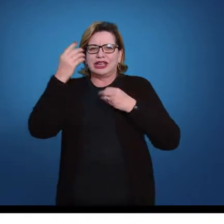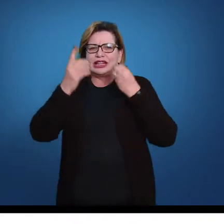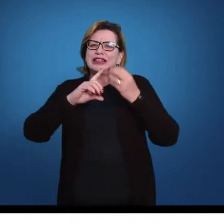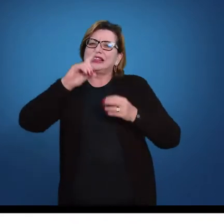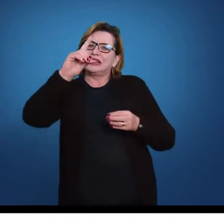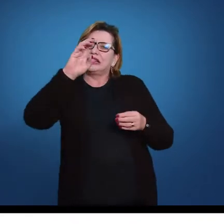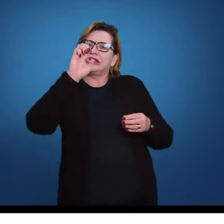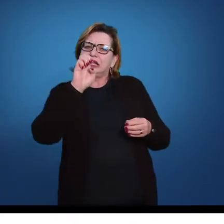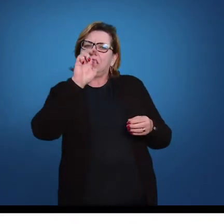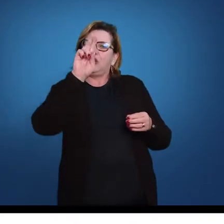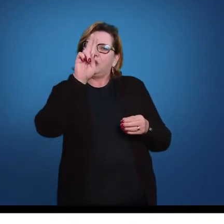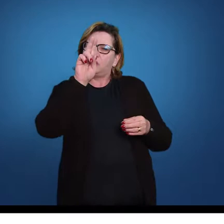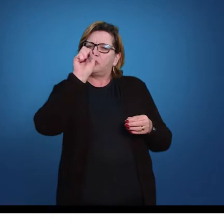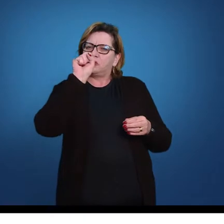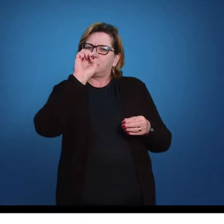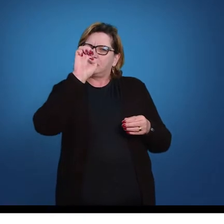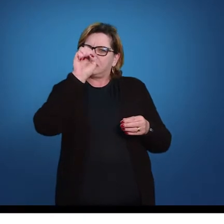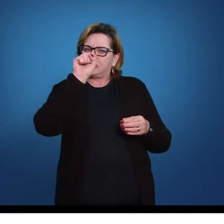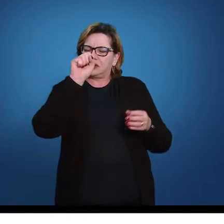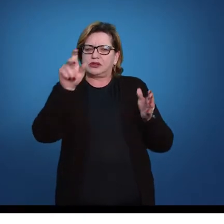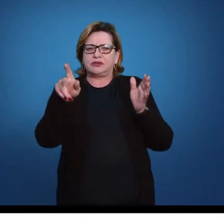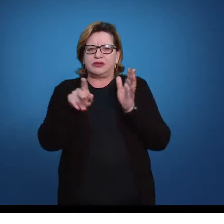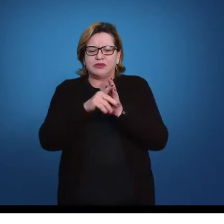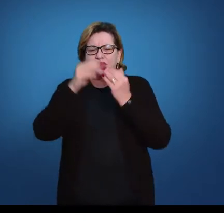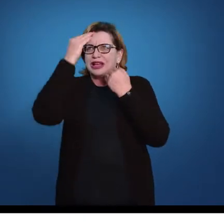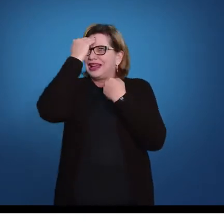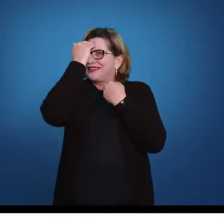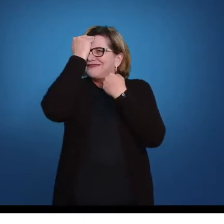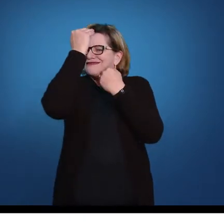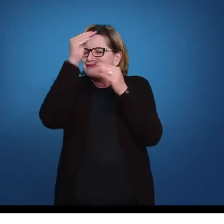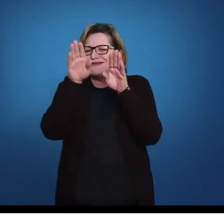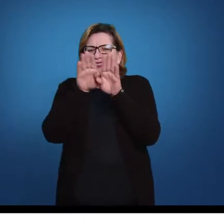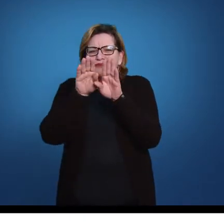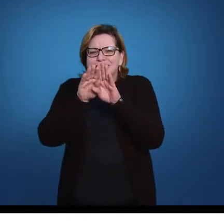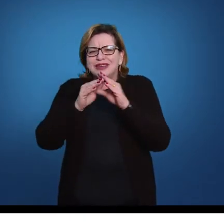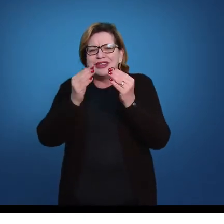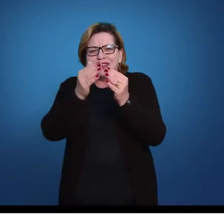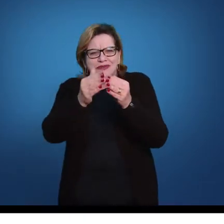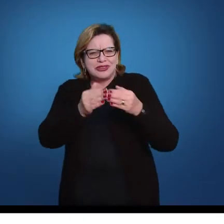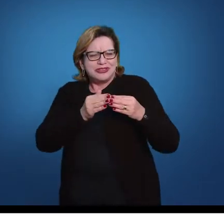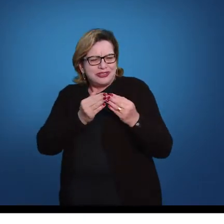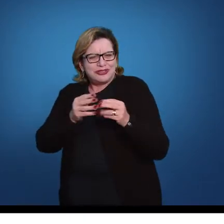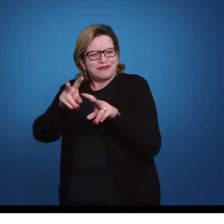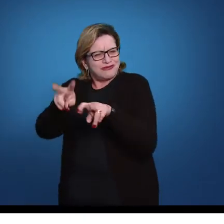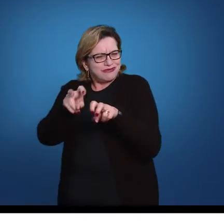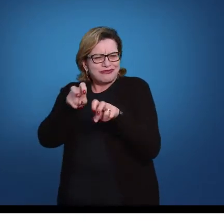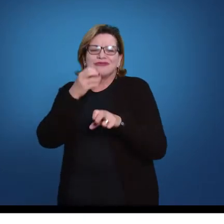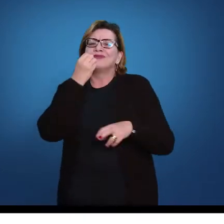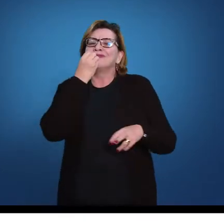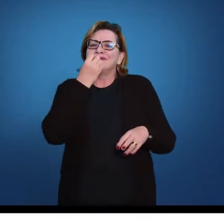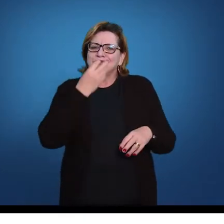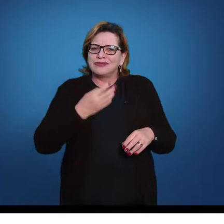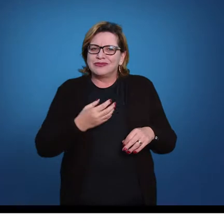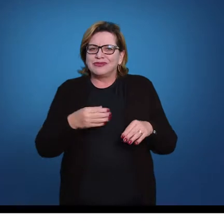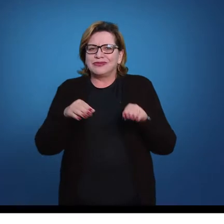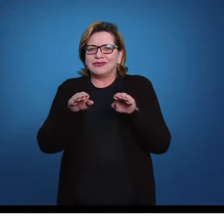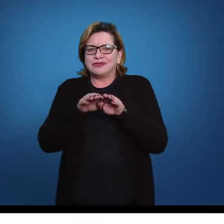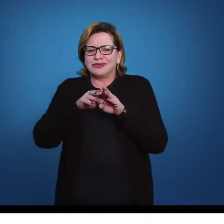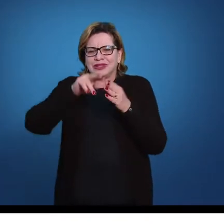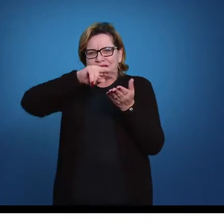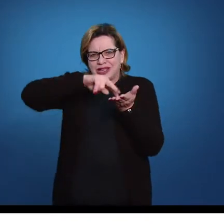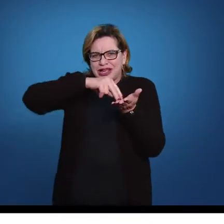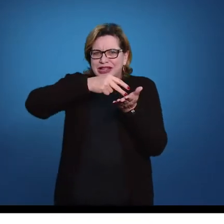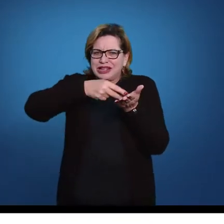fertilidade, em agradecimento e pedidos pelas boas colheitas, enfim. E assim como a dança aos